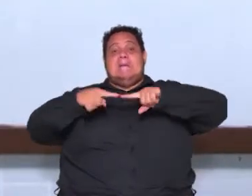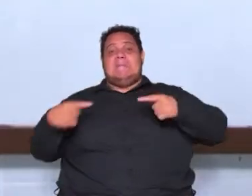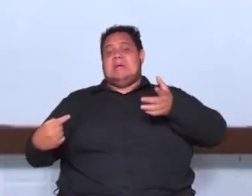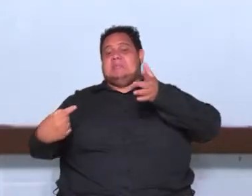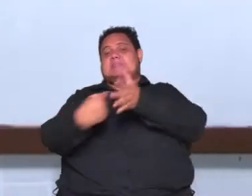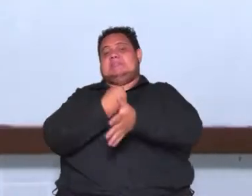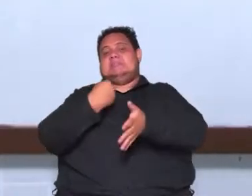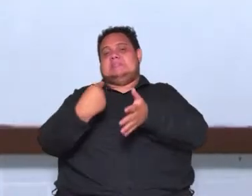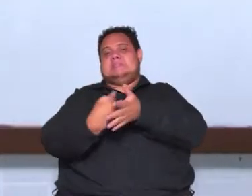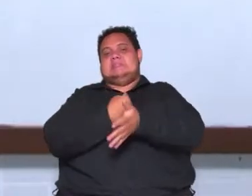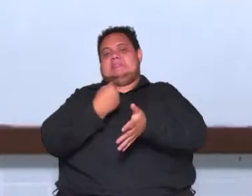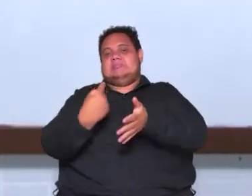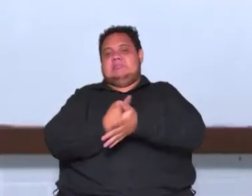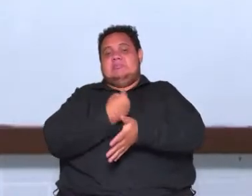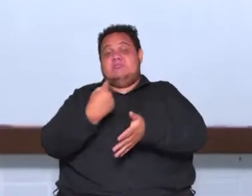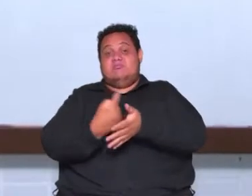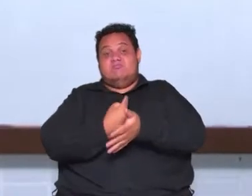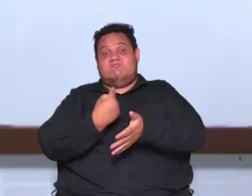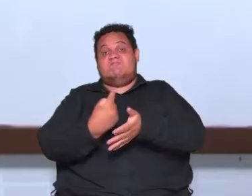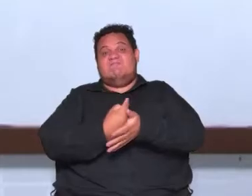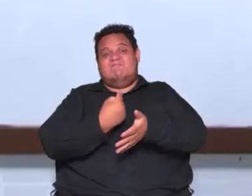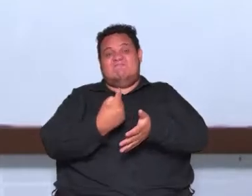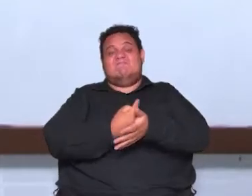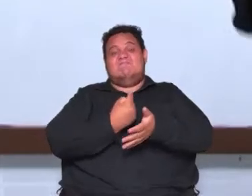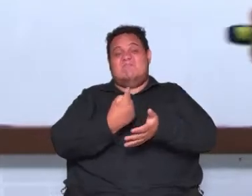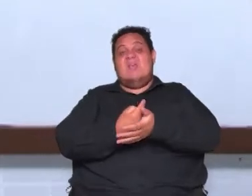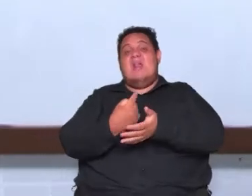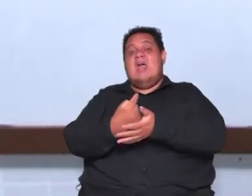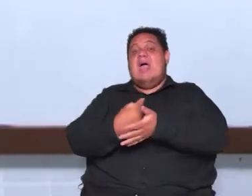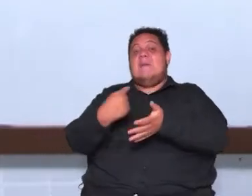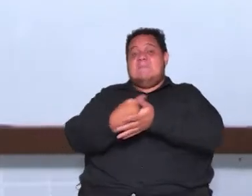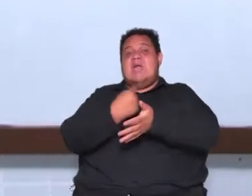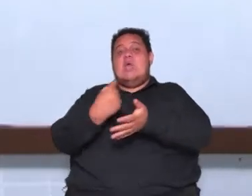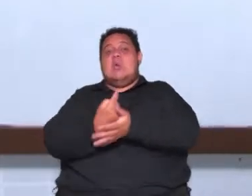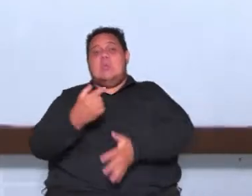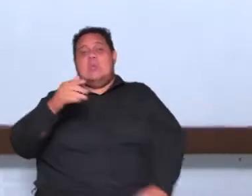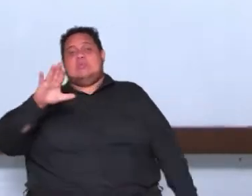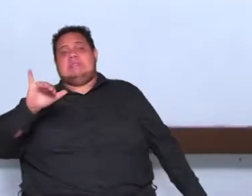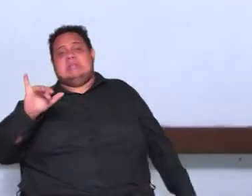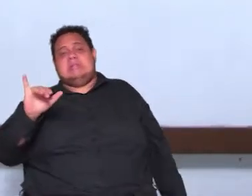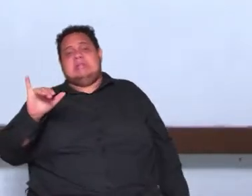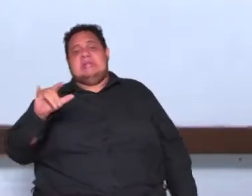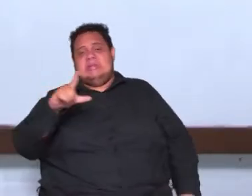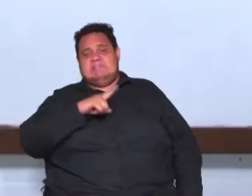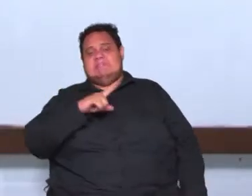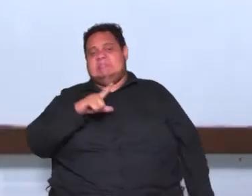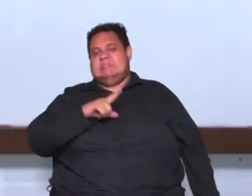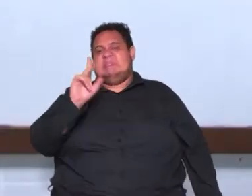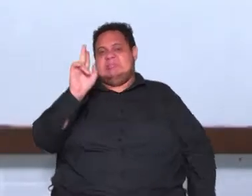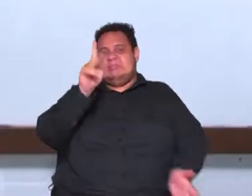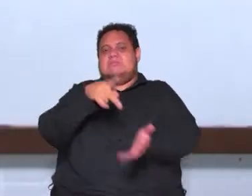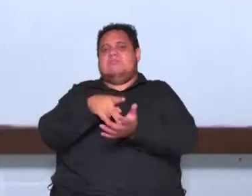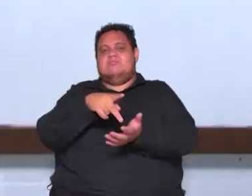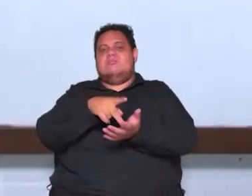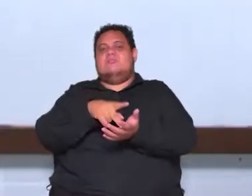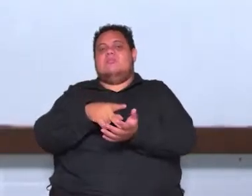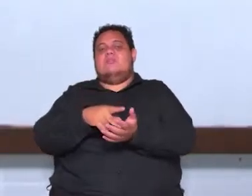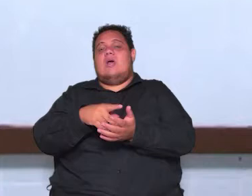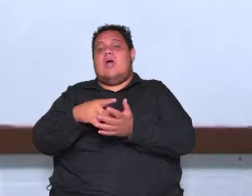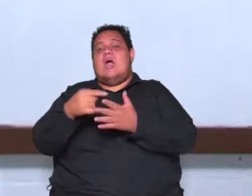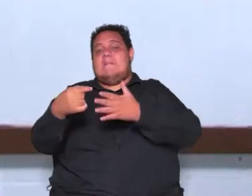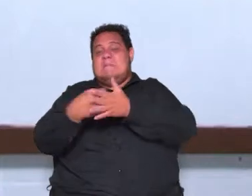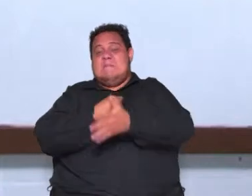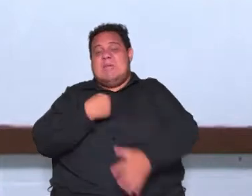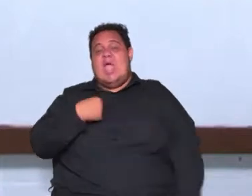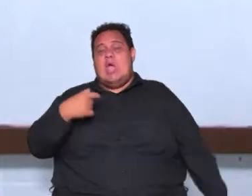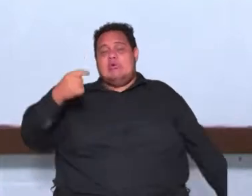perguntas né apenas perguntas que a ciência existe né pergunta ligada